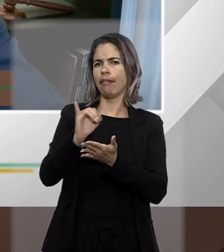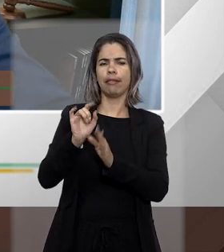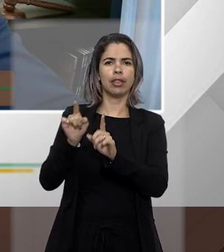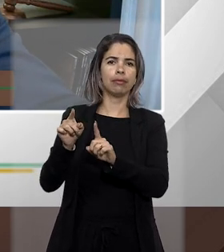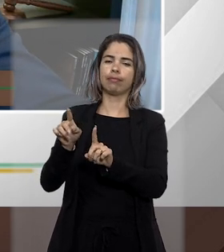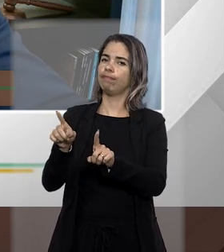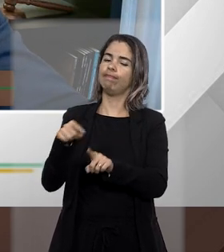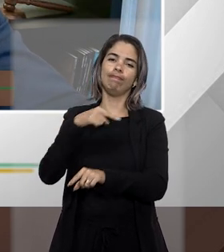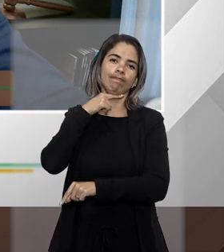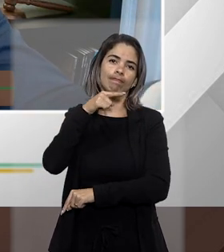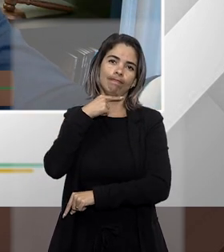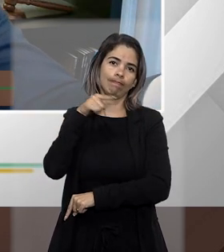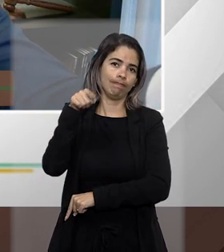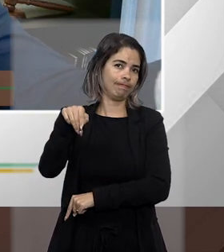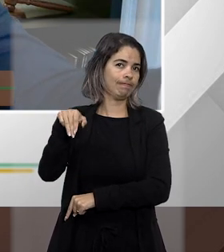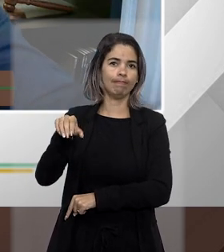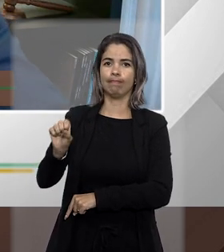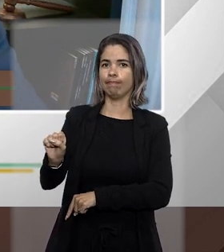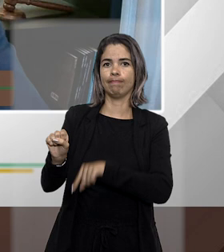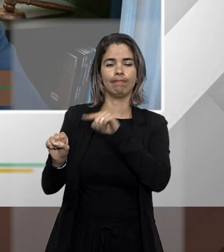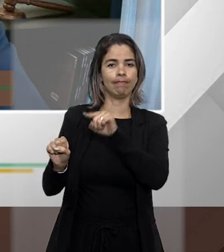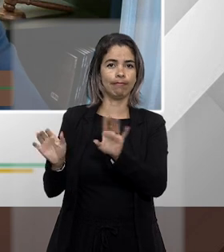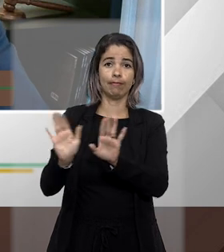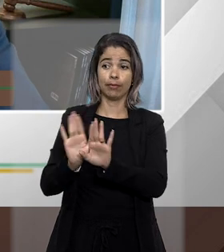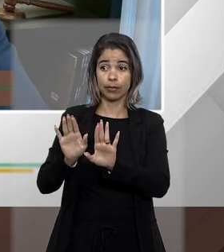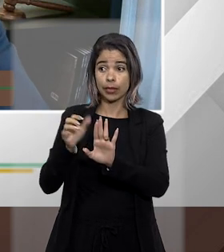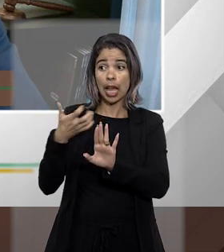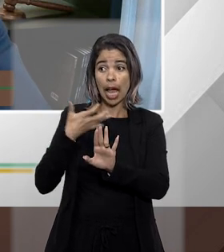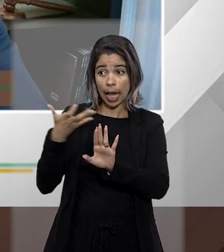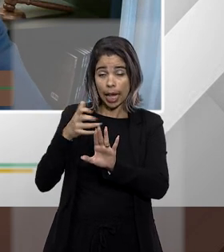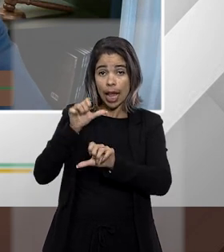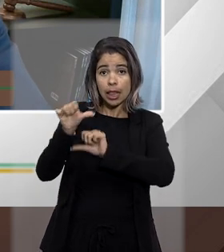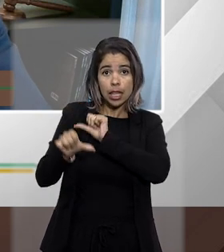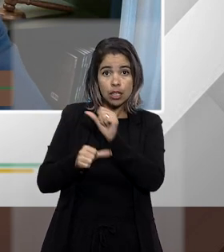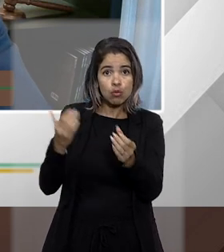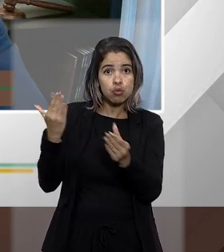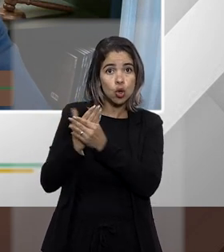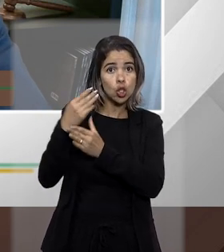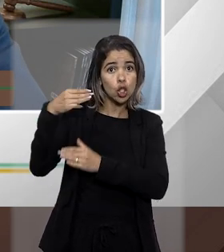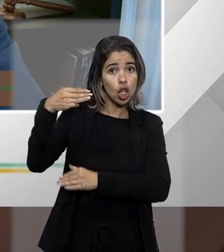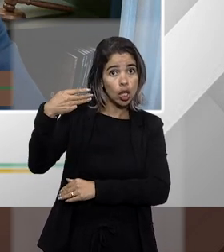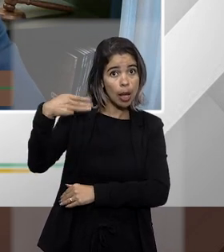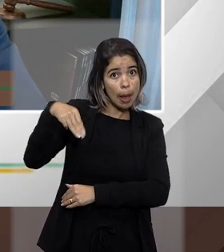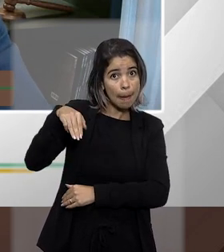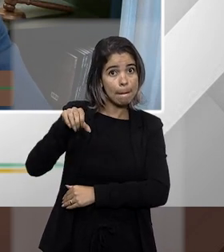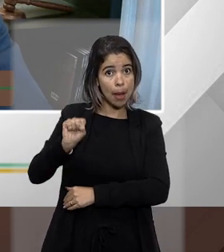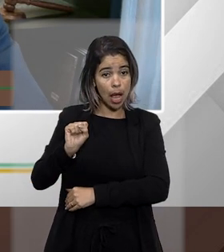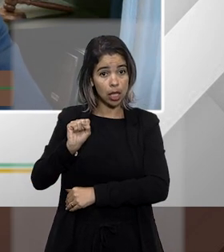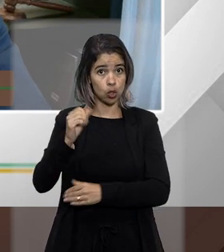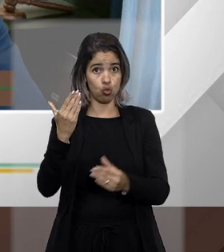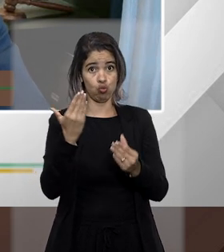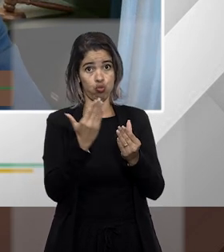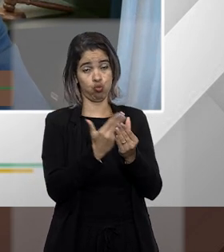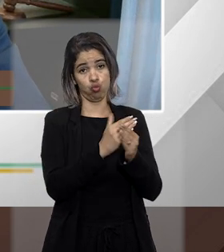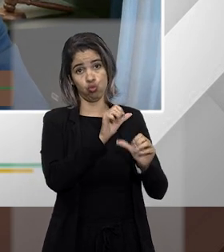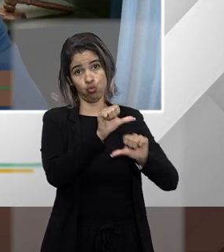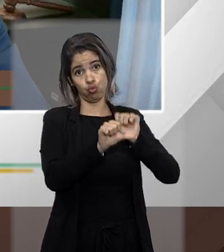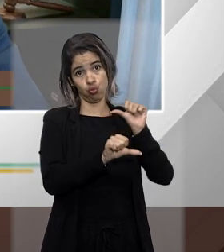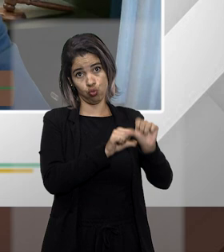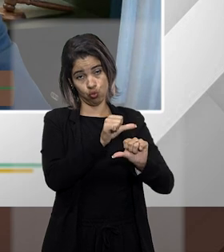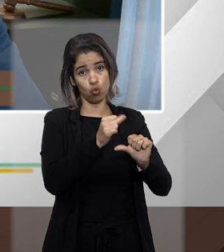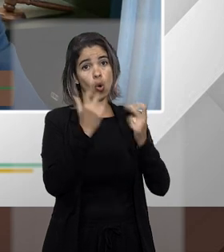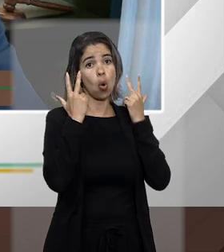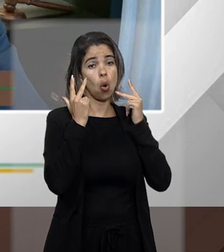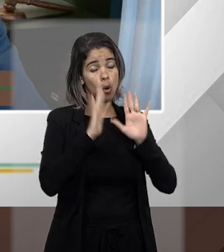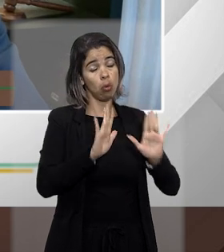você quer transformar o seu mandato de segurança numa ação comum se ela transformar ok a gente continua agora se ela não